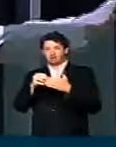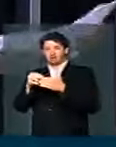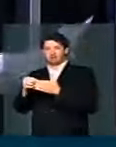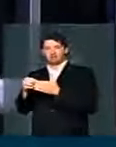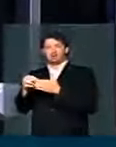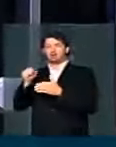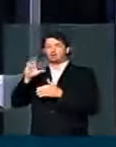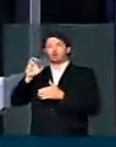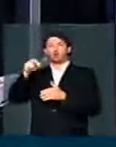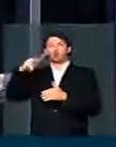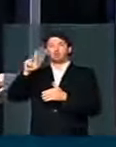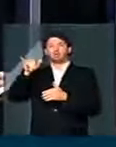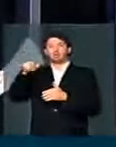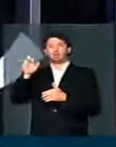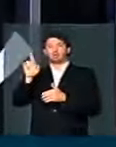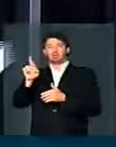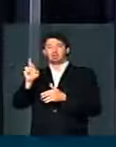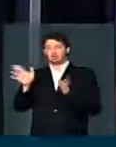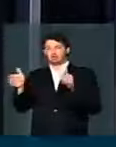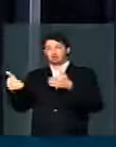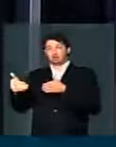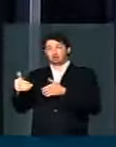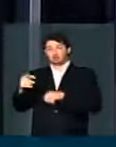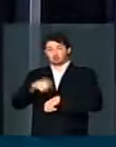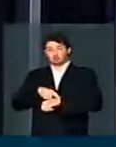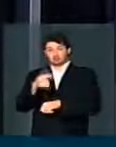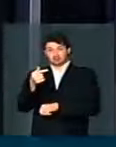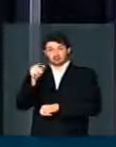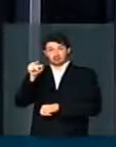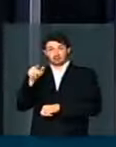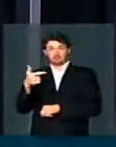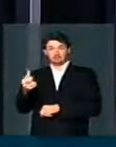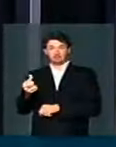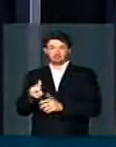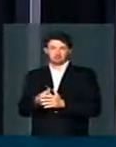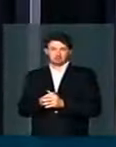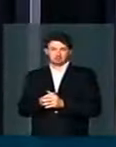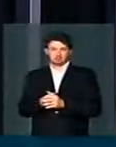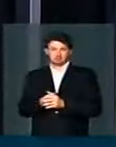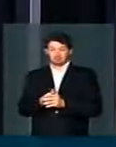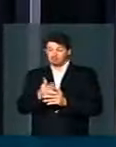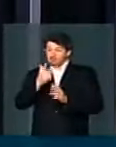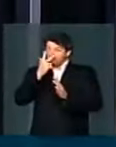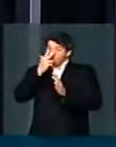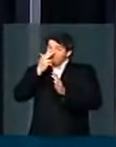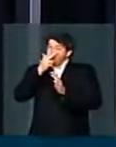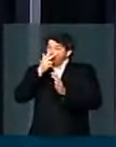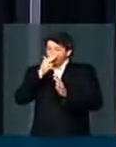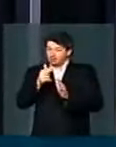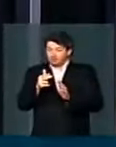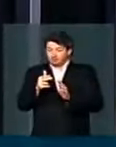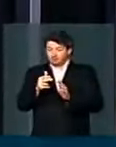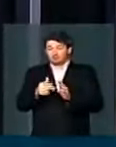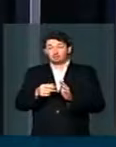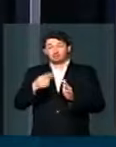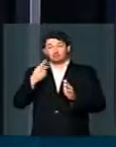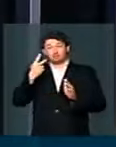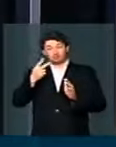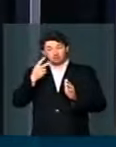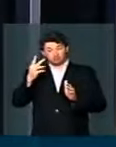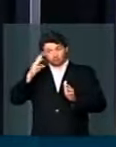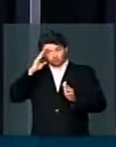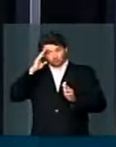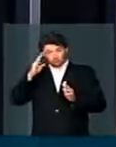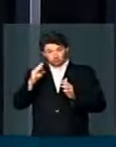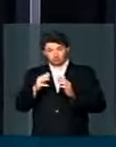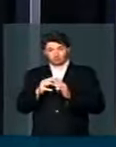container exatamente às 7h26. Supostamente, alega-se o